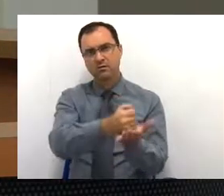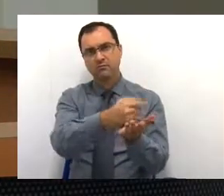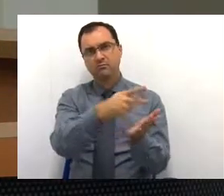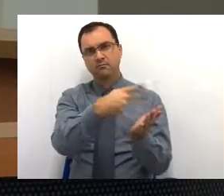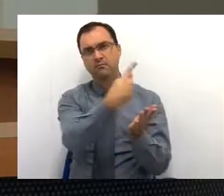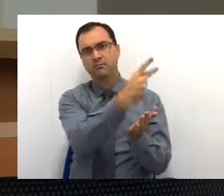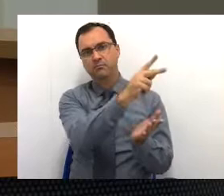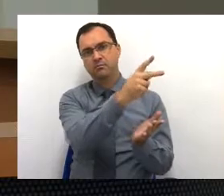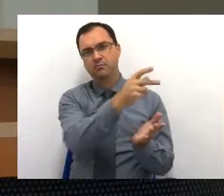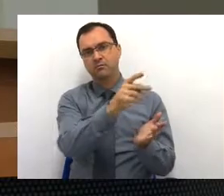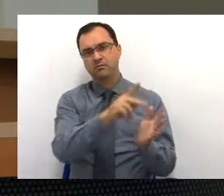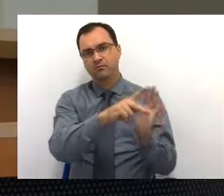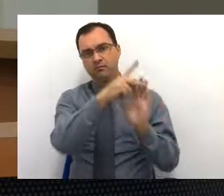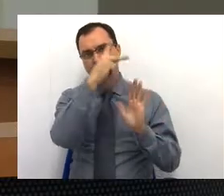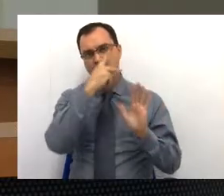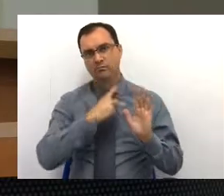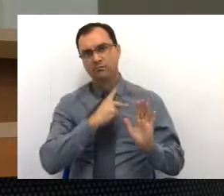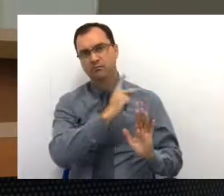Estela Mares.